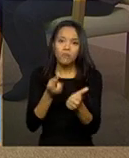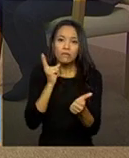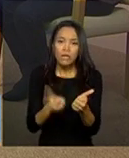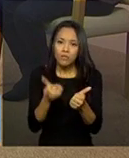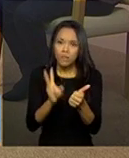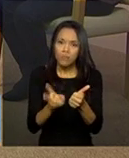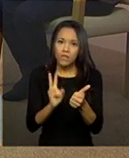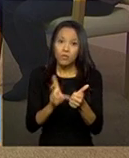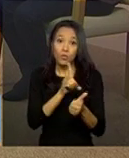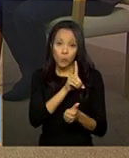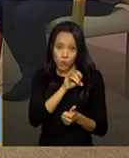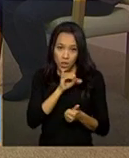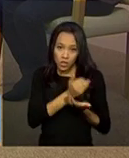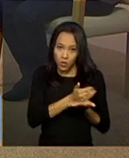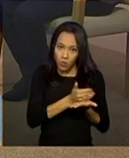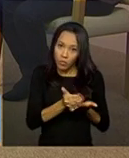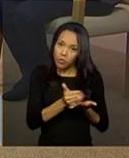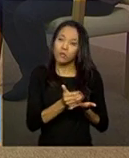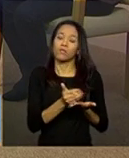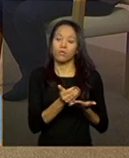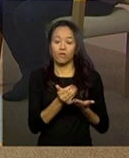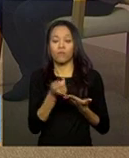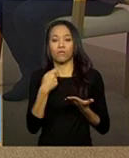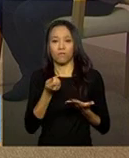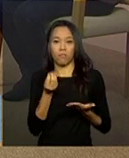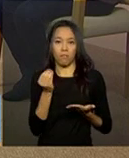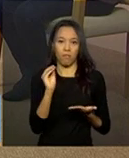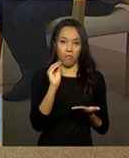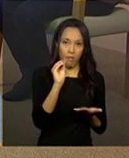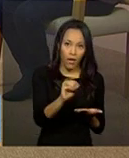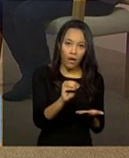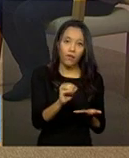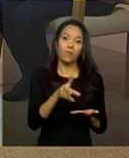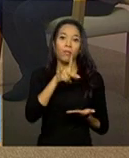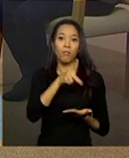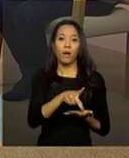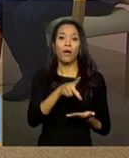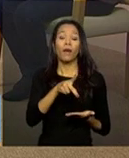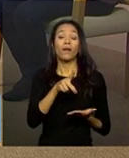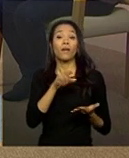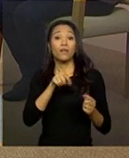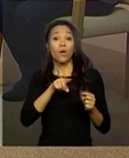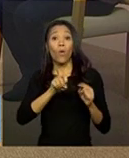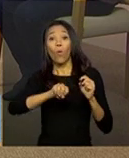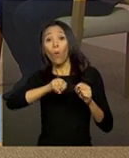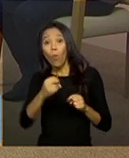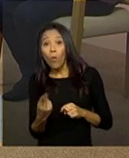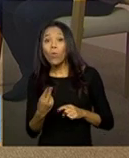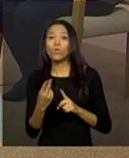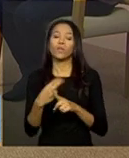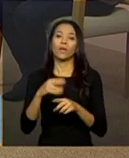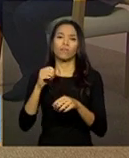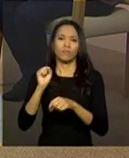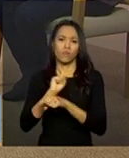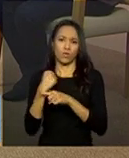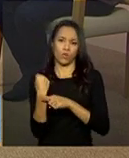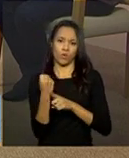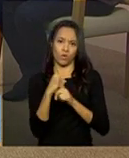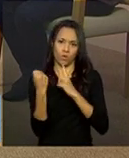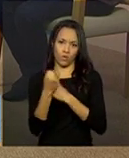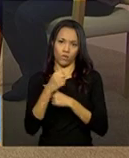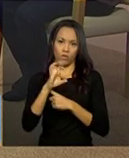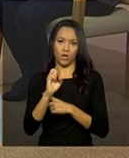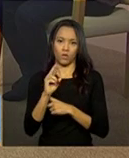de início desse acompanhamento, seja no PAIF, seja no PAEF, ou seja no Serviço de Medidas Socioeducativas. E vai ser